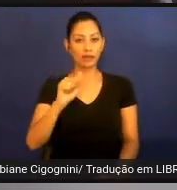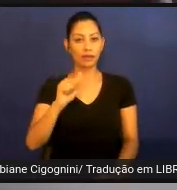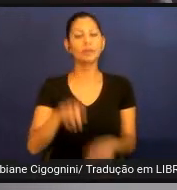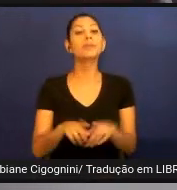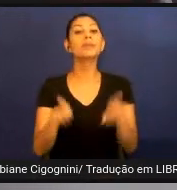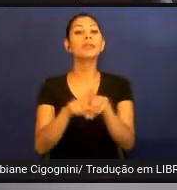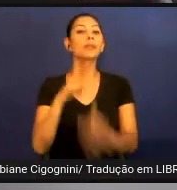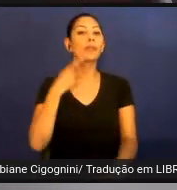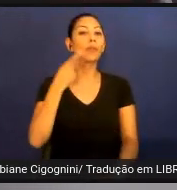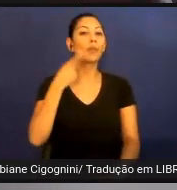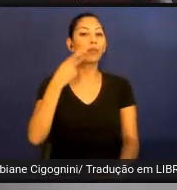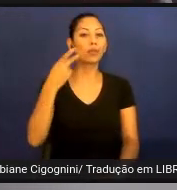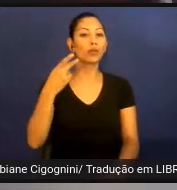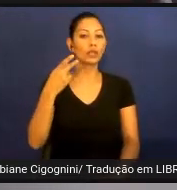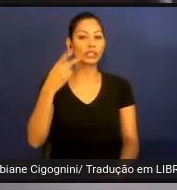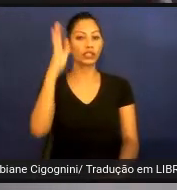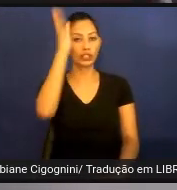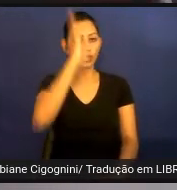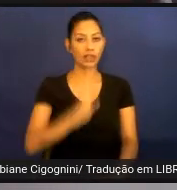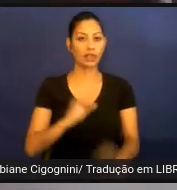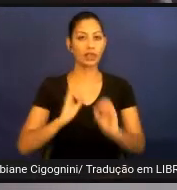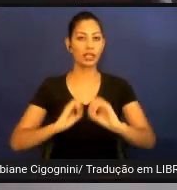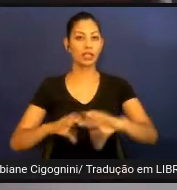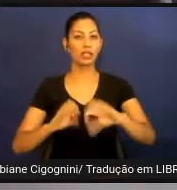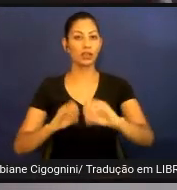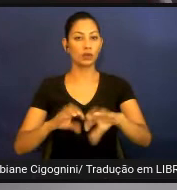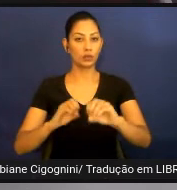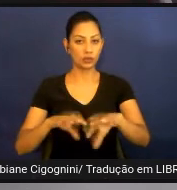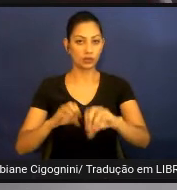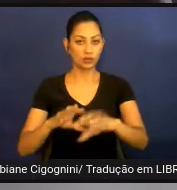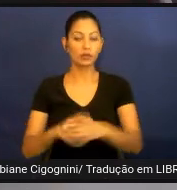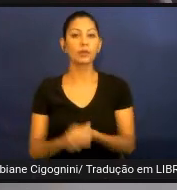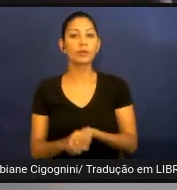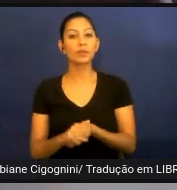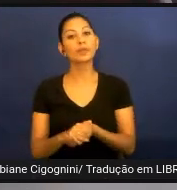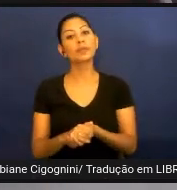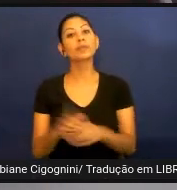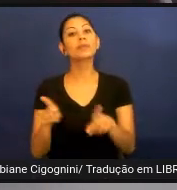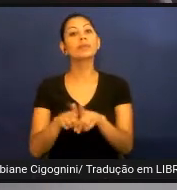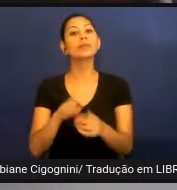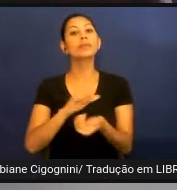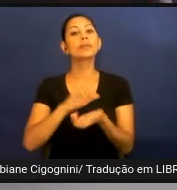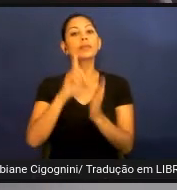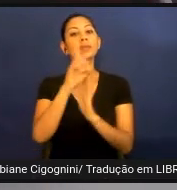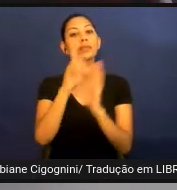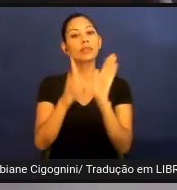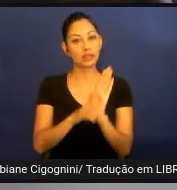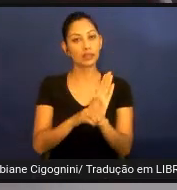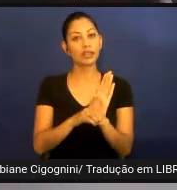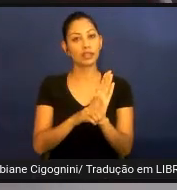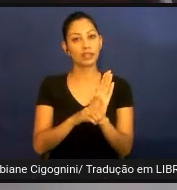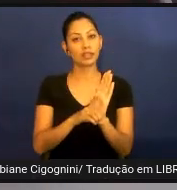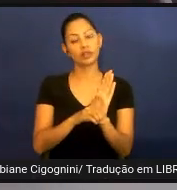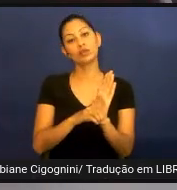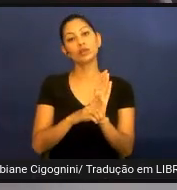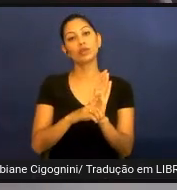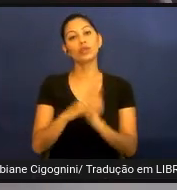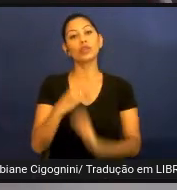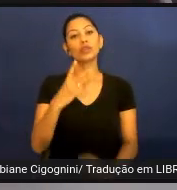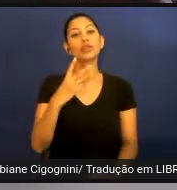também de 1994, o decreto número 3.298, de dezembro de 1999,